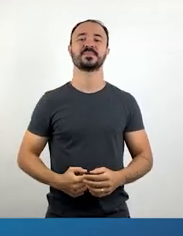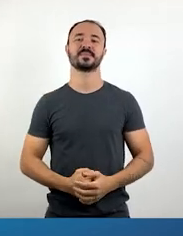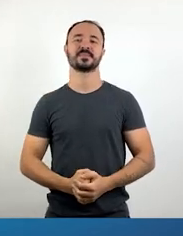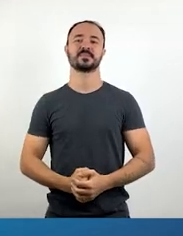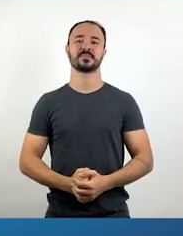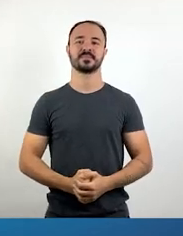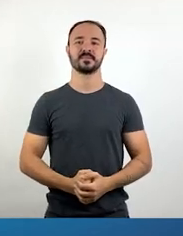tchau. Tchau. Tchau.